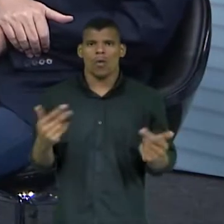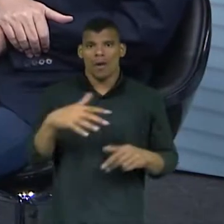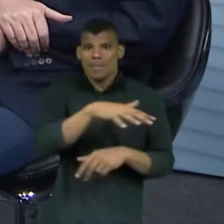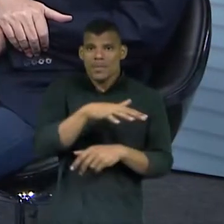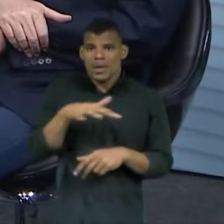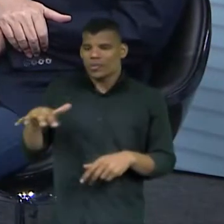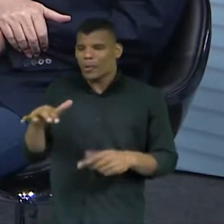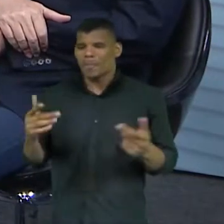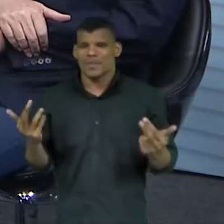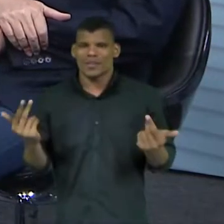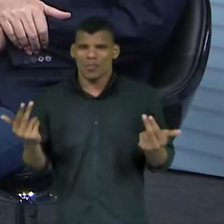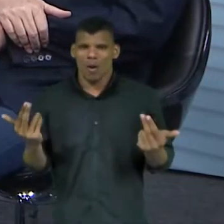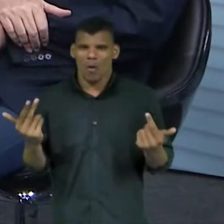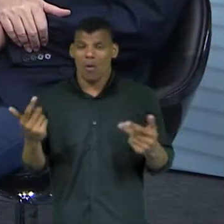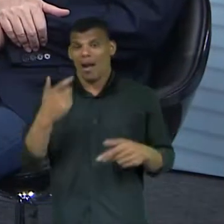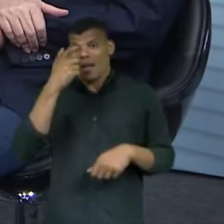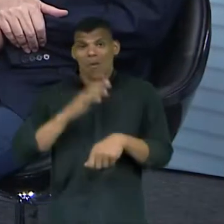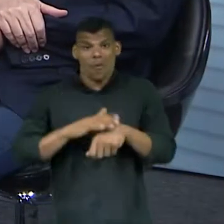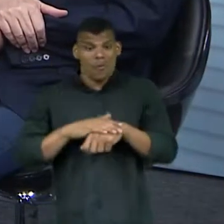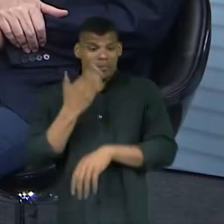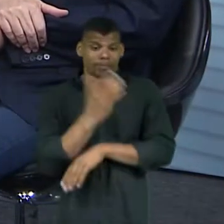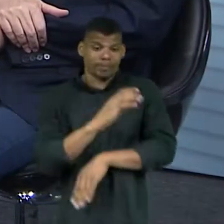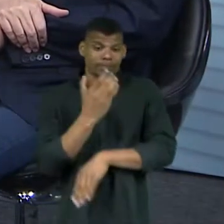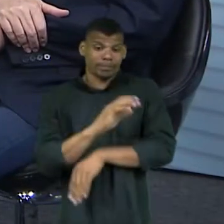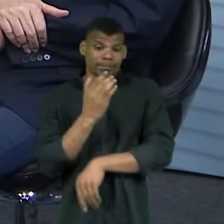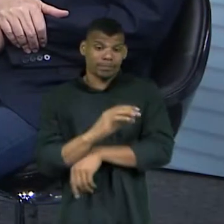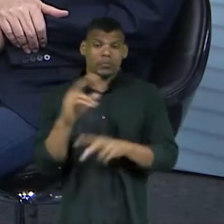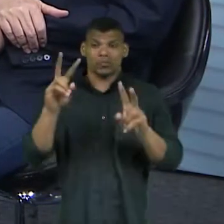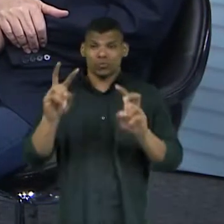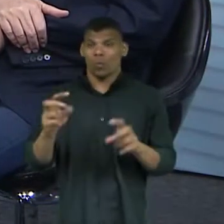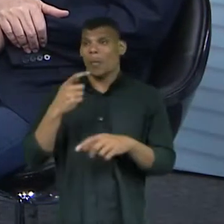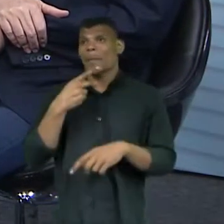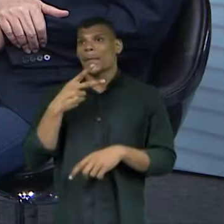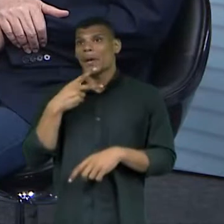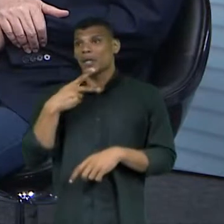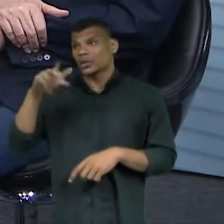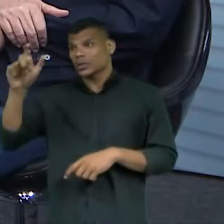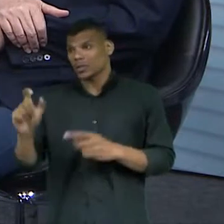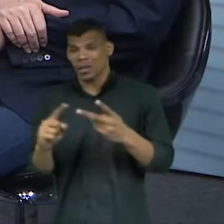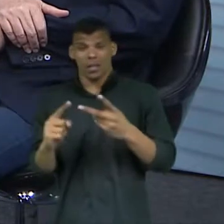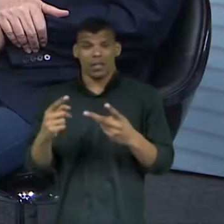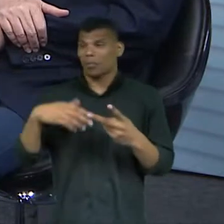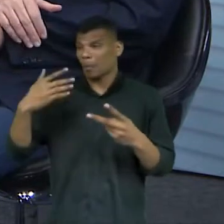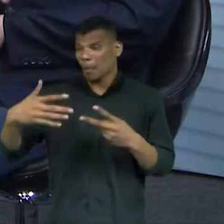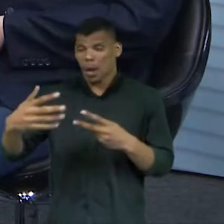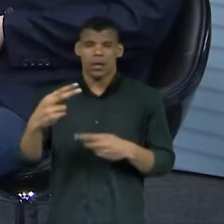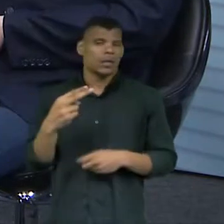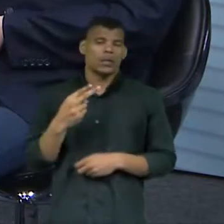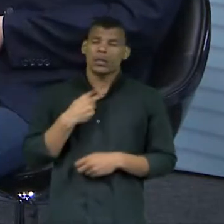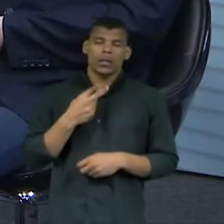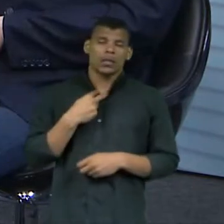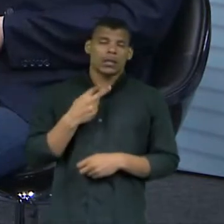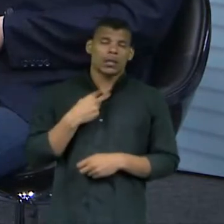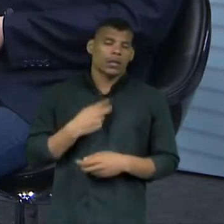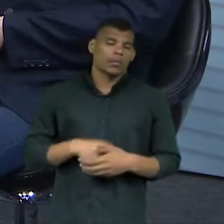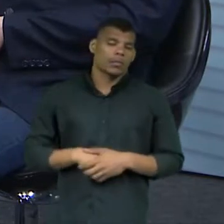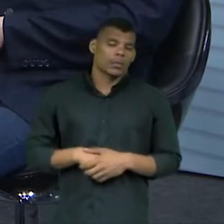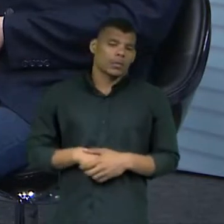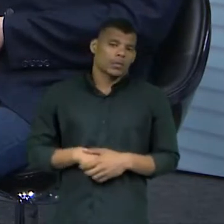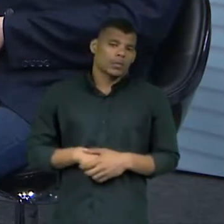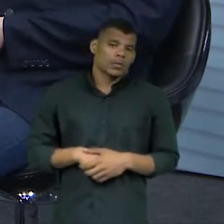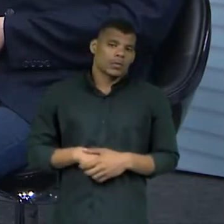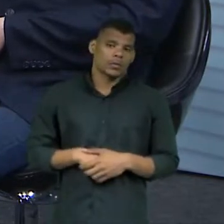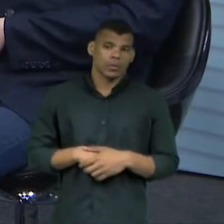que deve estar laborando e não pode postar nada sobre candidatura, nem campanha, nem... Porque, inclusive, pode sofrer um constrangimento.